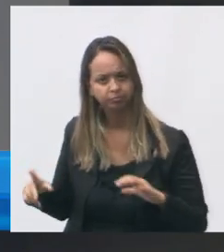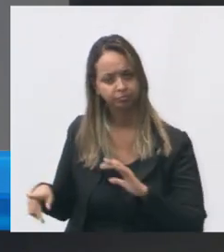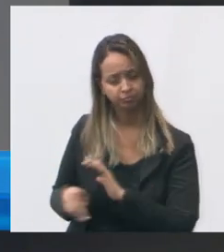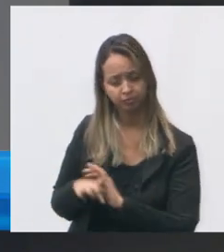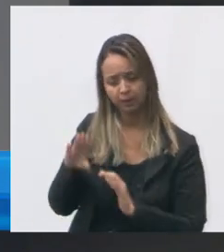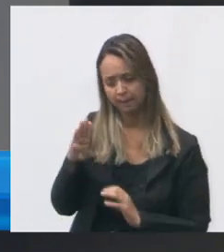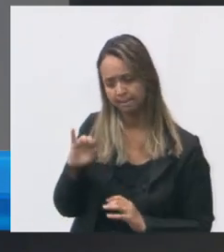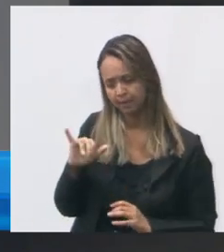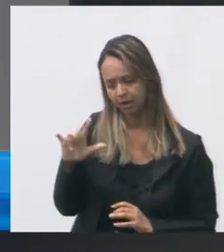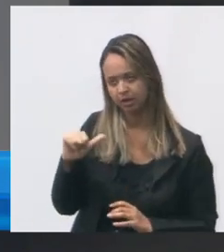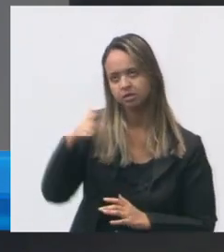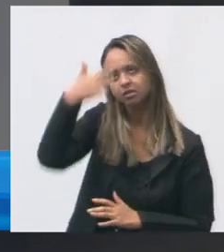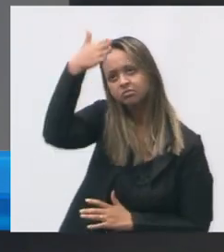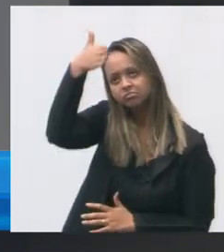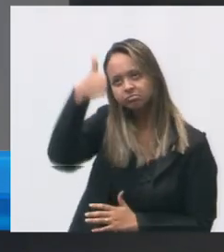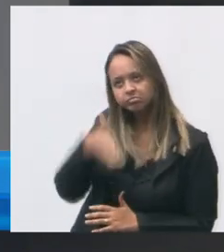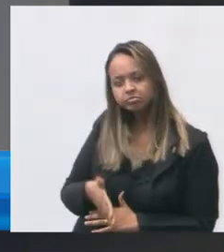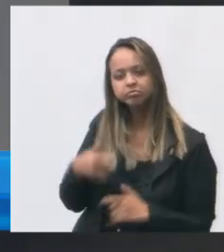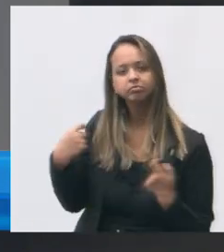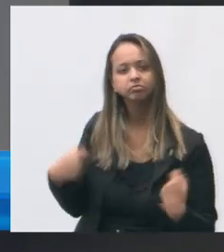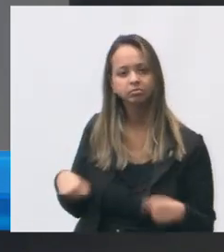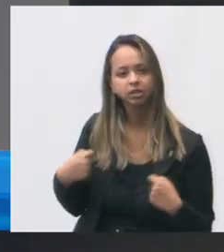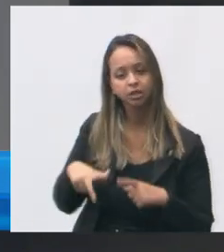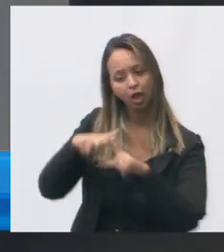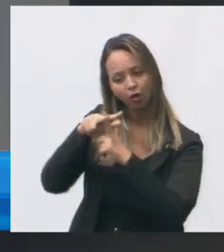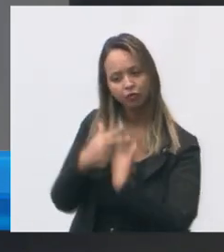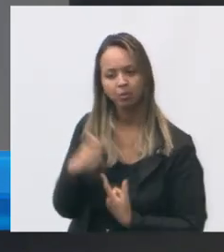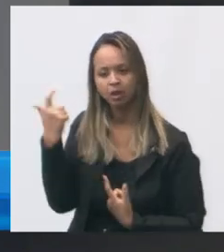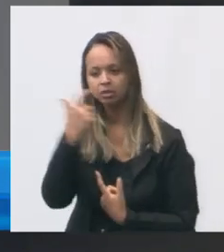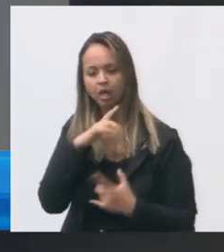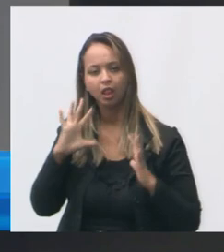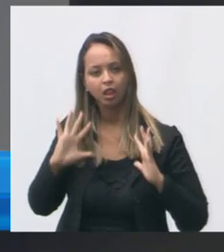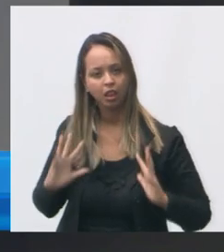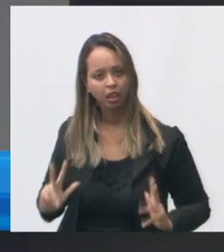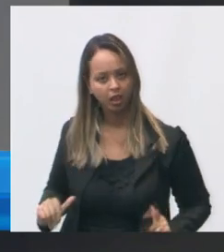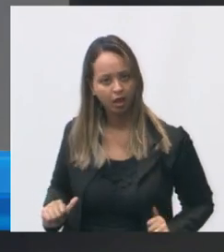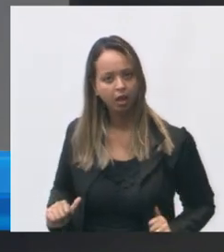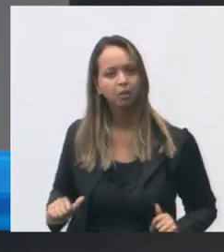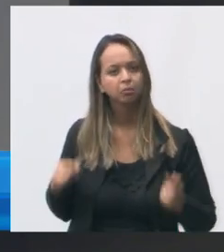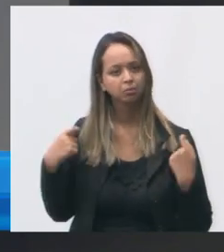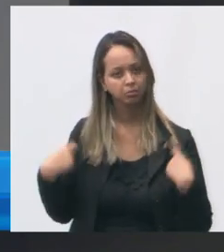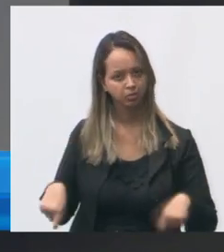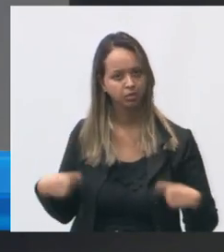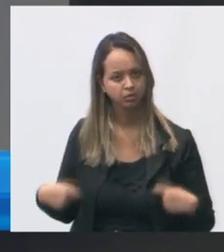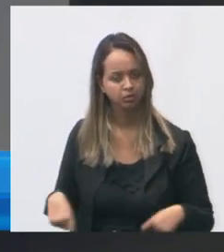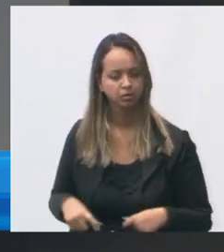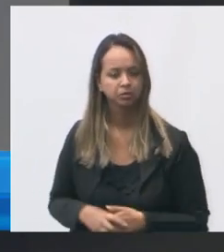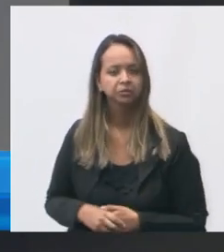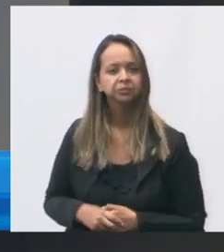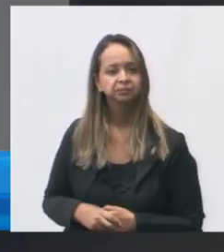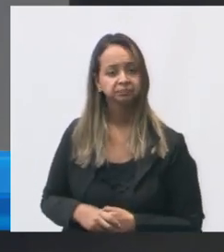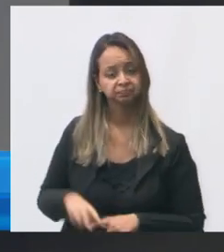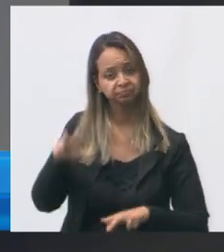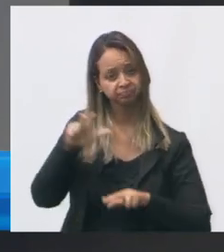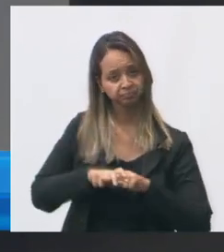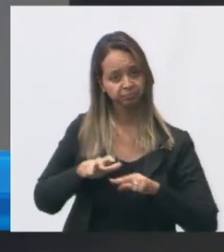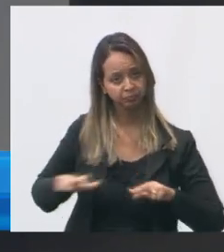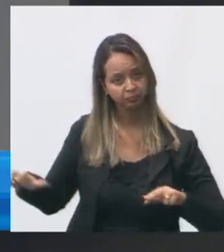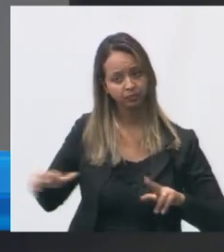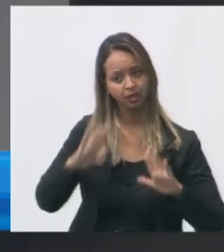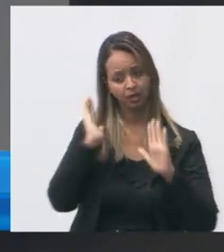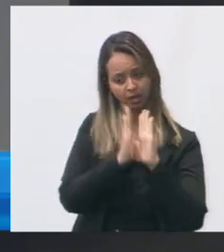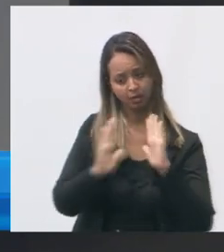reforma da sala de esterilização para enclausuramento do autoclave cadeiras e armários novos